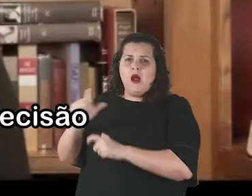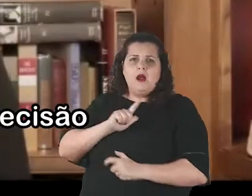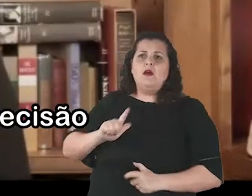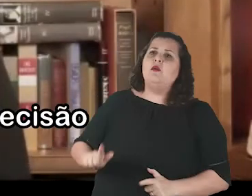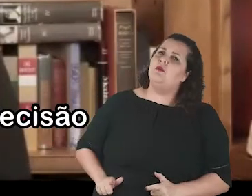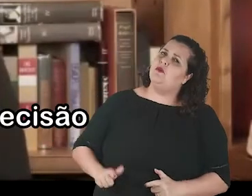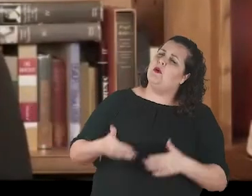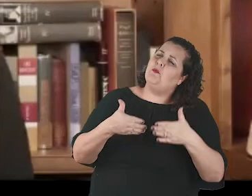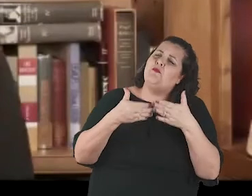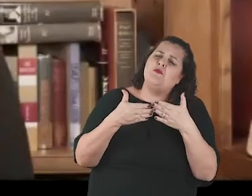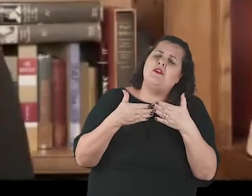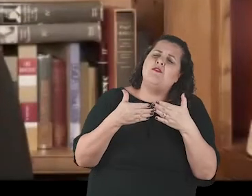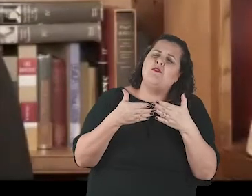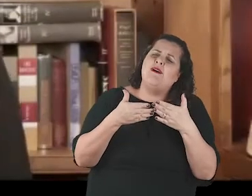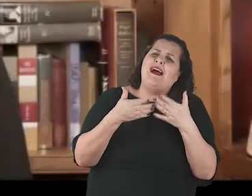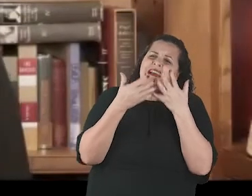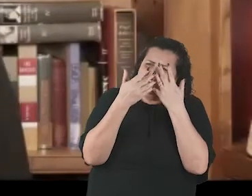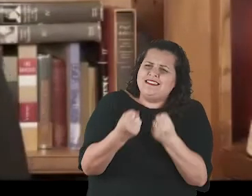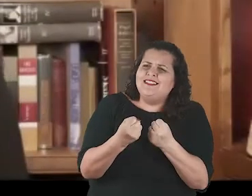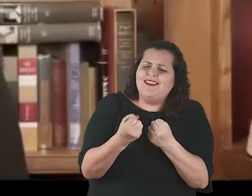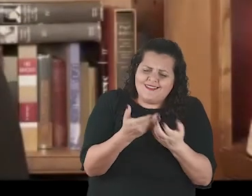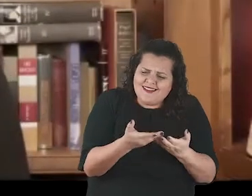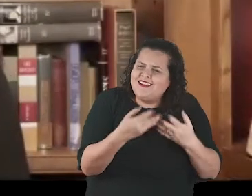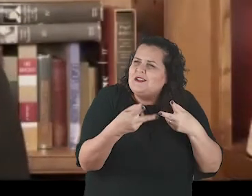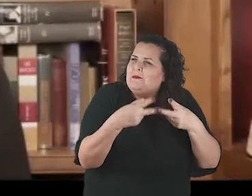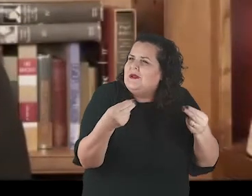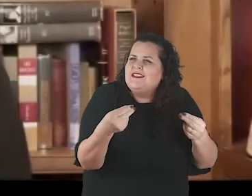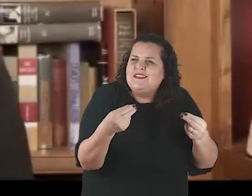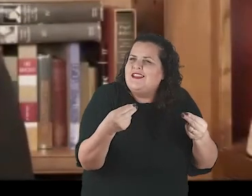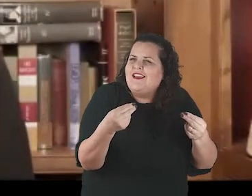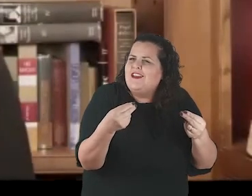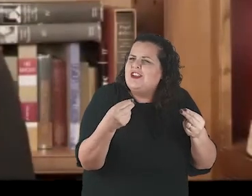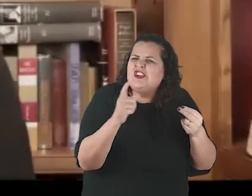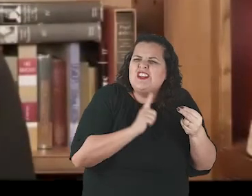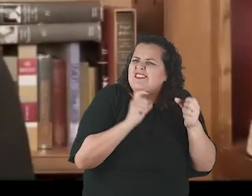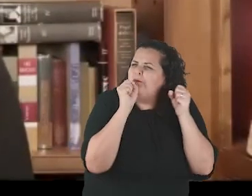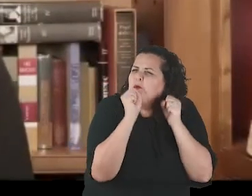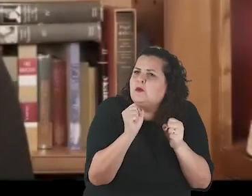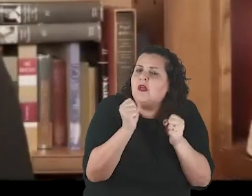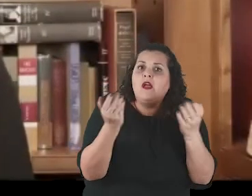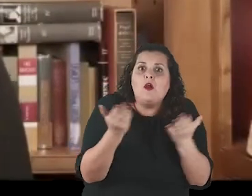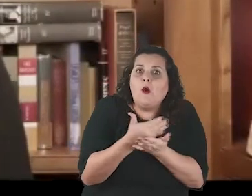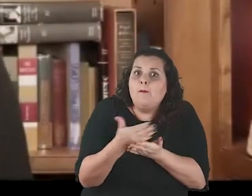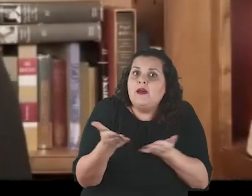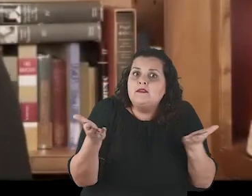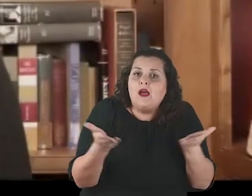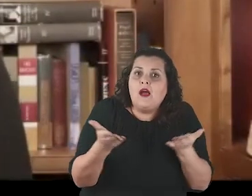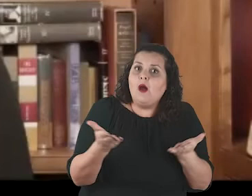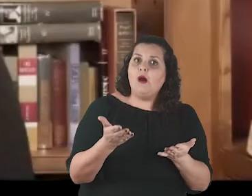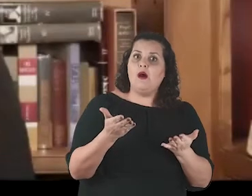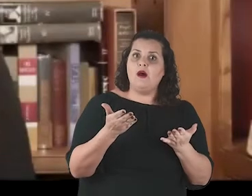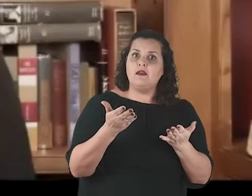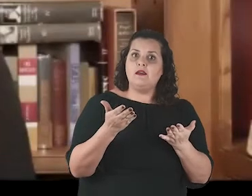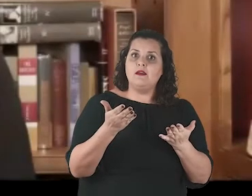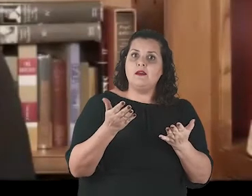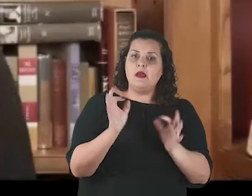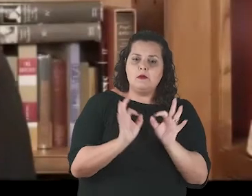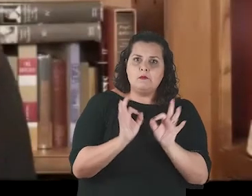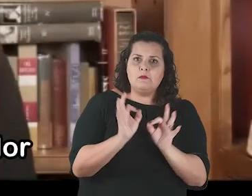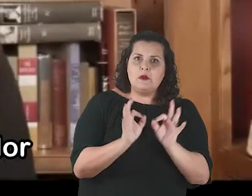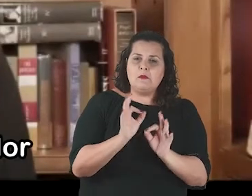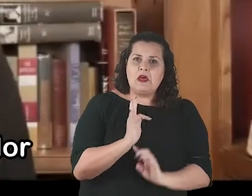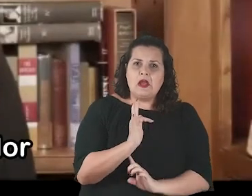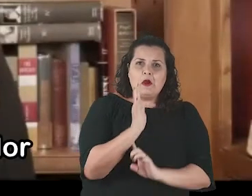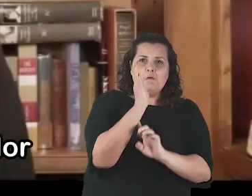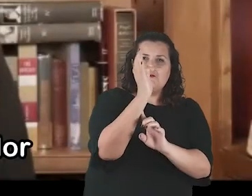decisão de todos os lugares, insisto que aceitem esse presente poderoso e não se